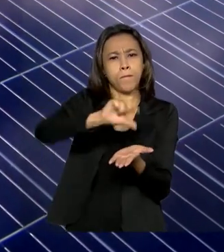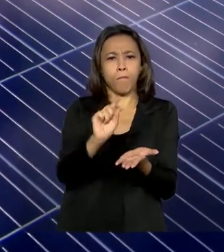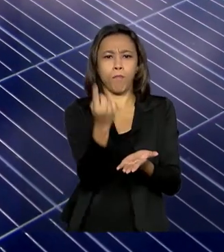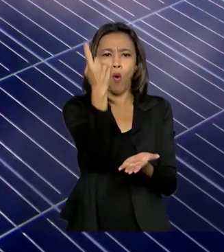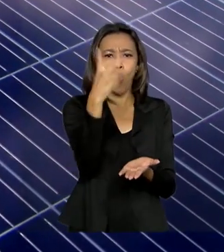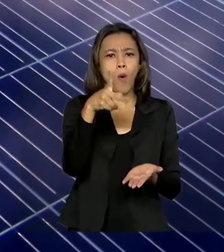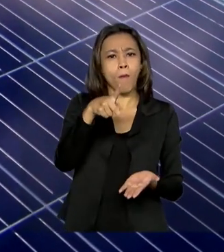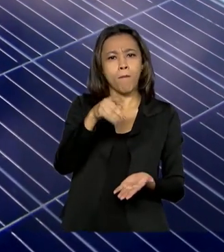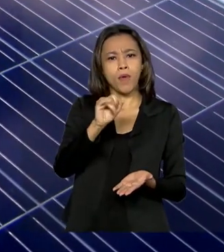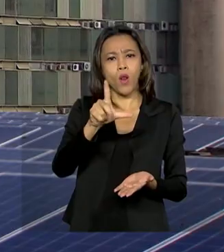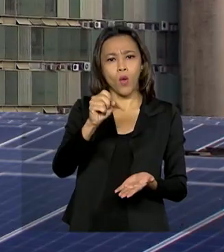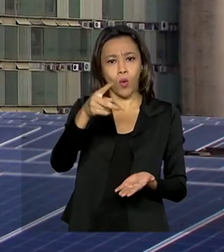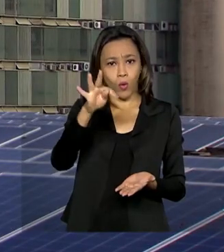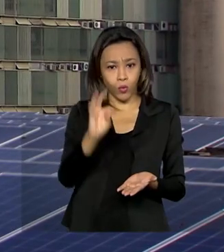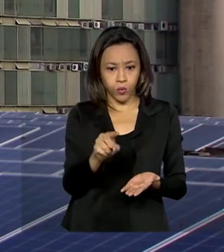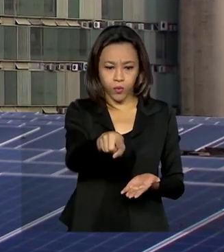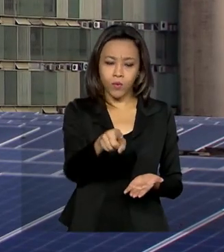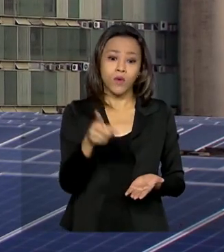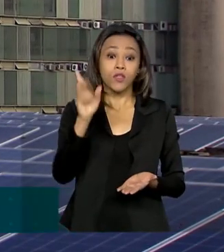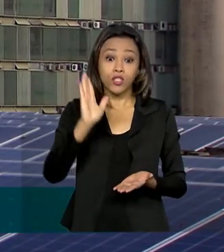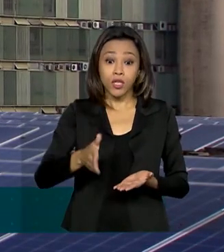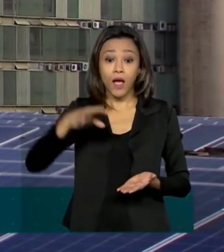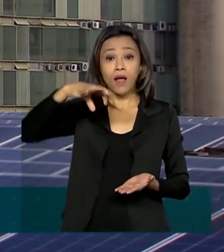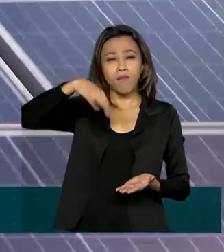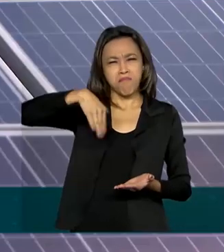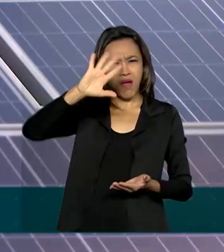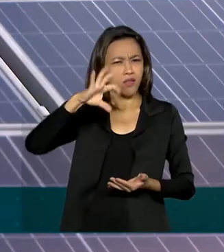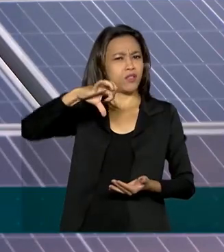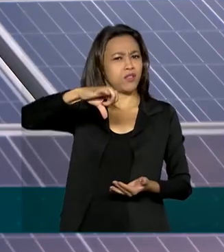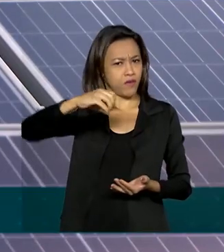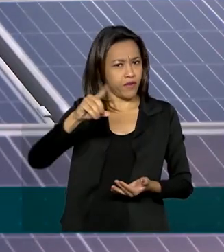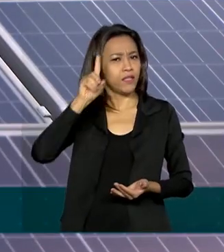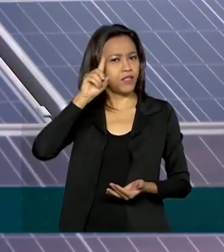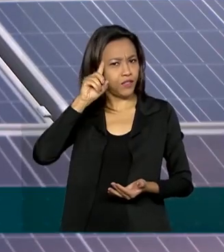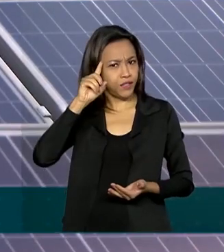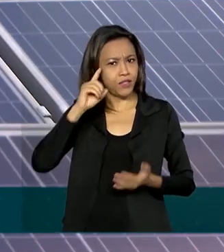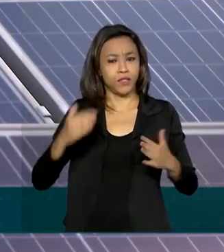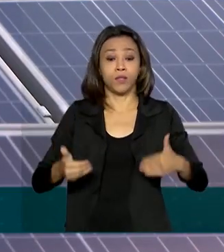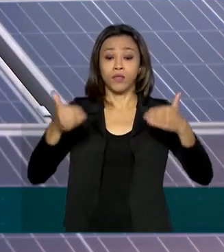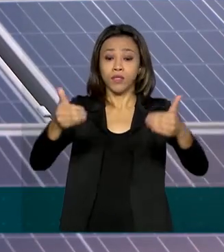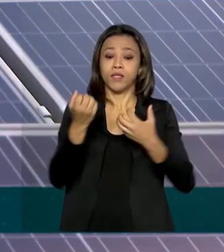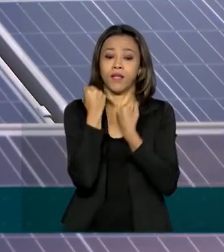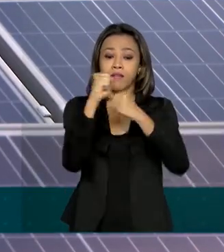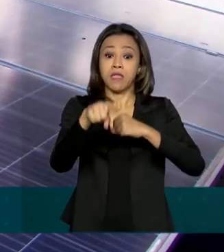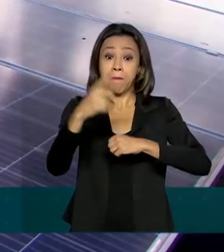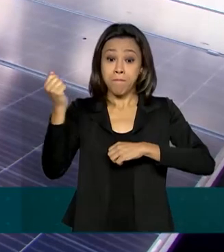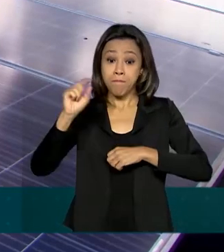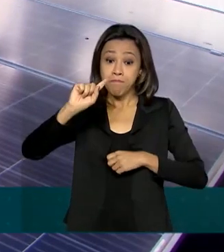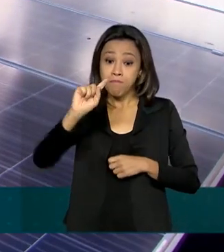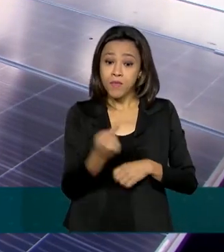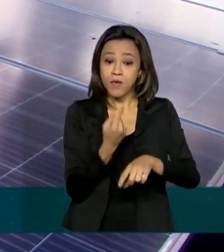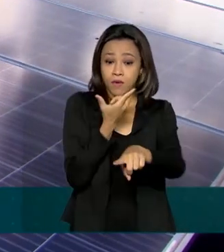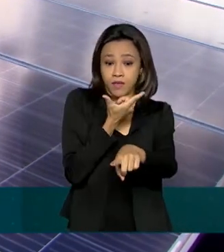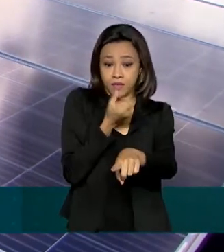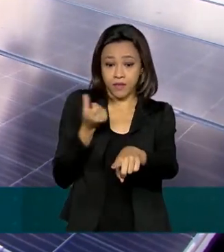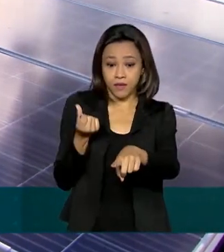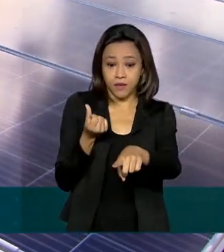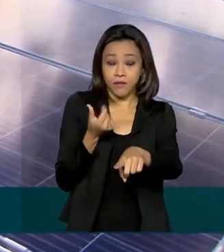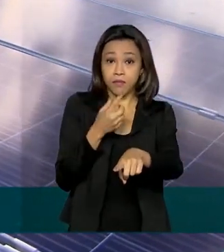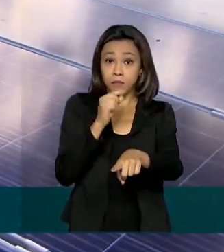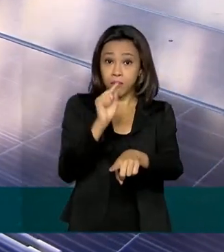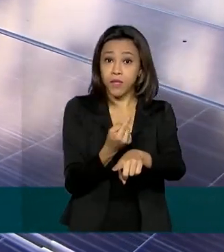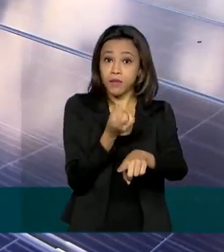mais de 90 dias no Ministério da Defesa. 1.600 painéis solares foram instalados,